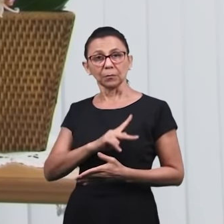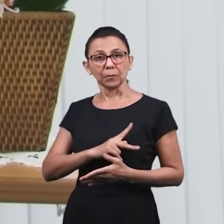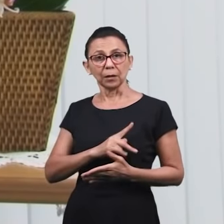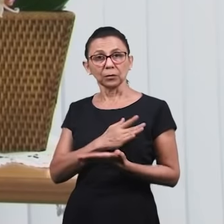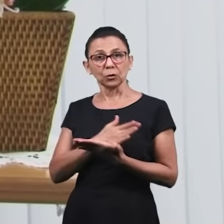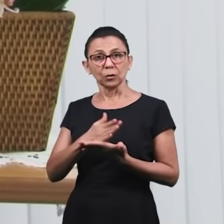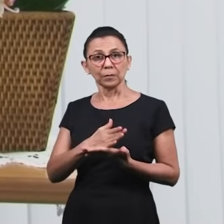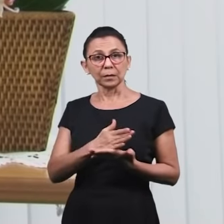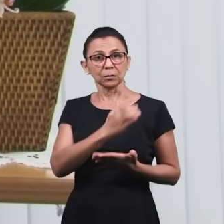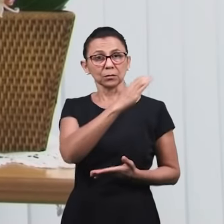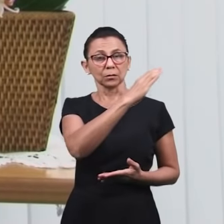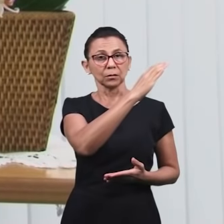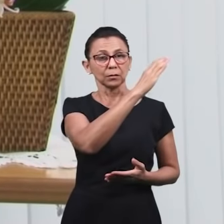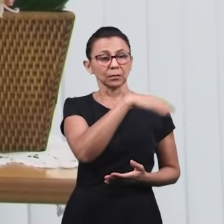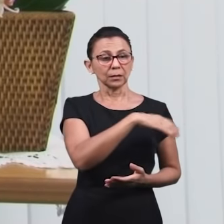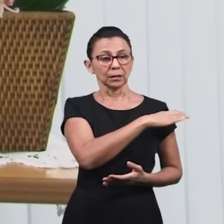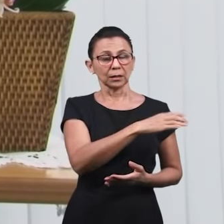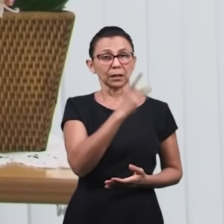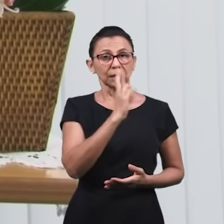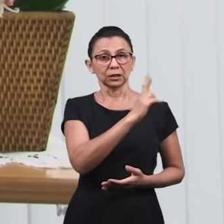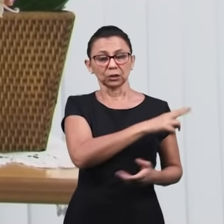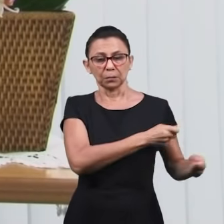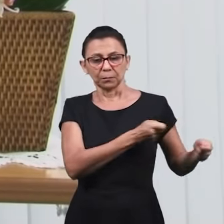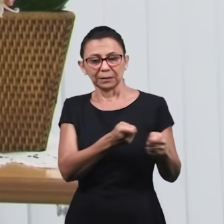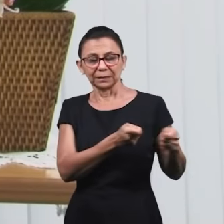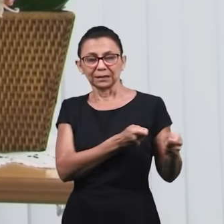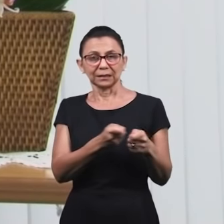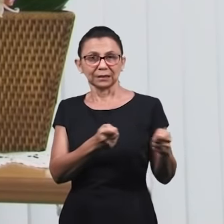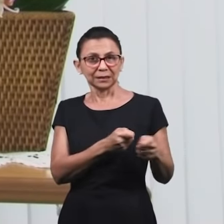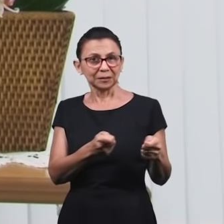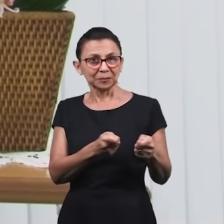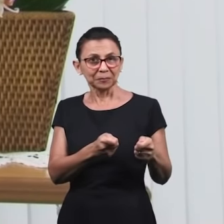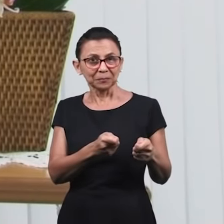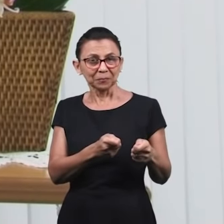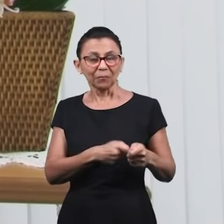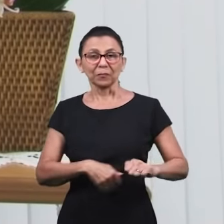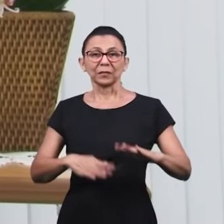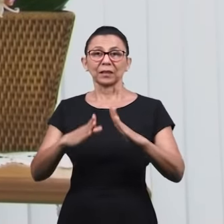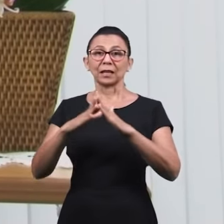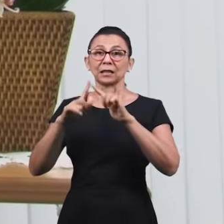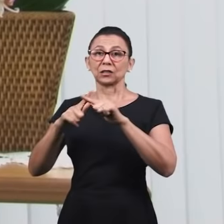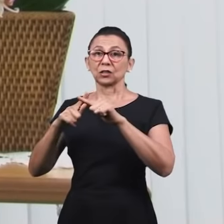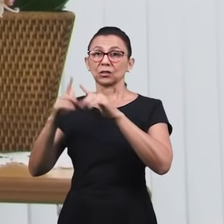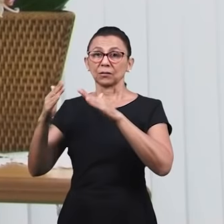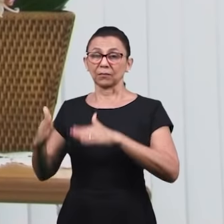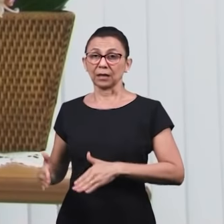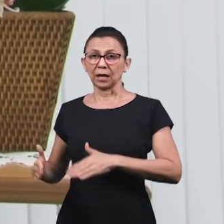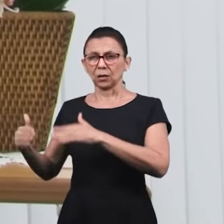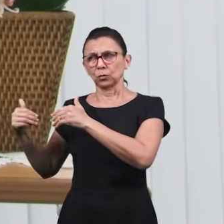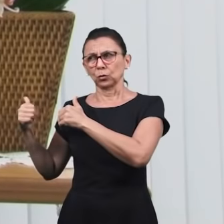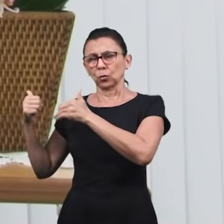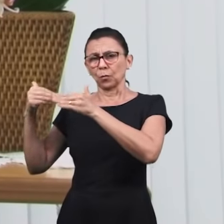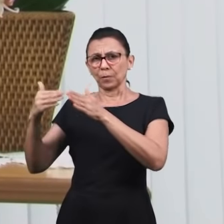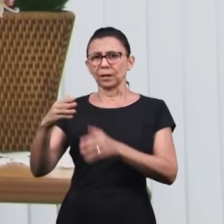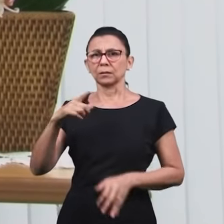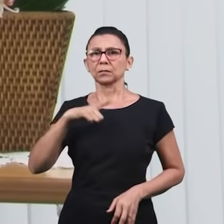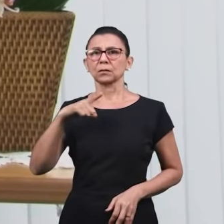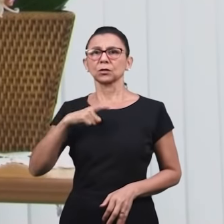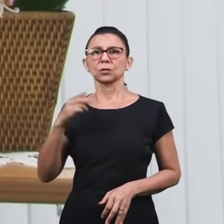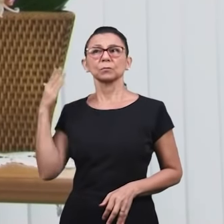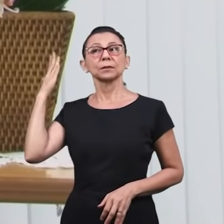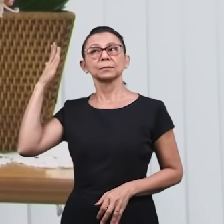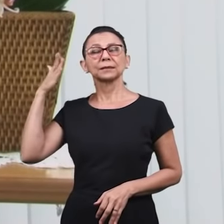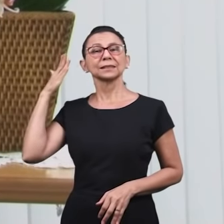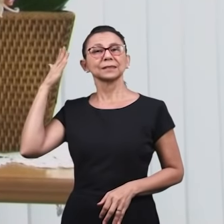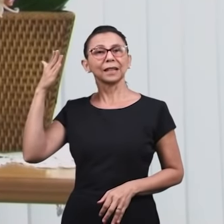uma grande mensagem, ela tinha um destino, ela estava entrando no mundo, levando uma grande mensagem, e a grande